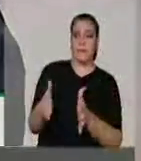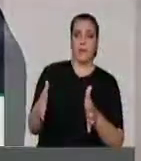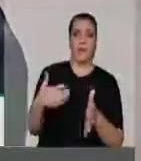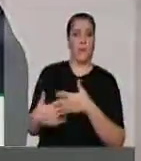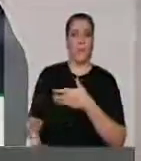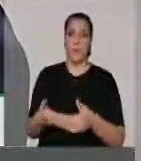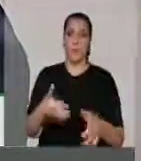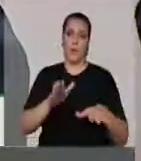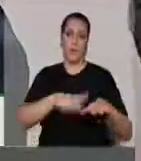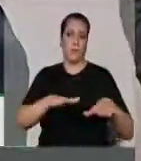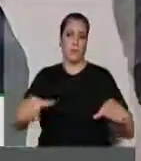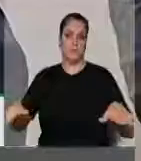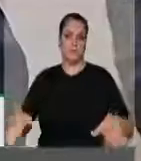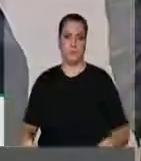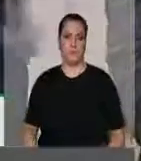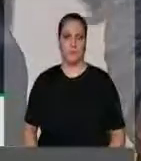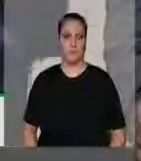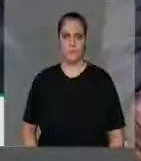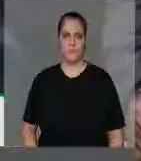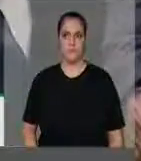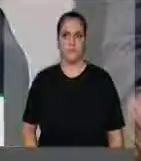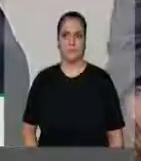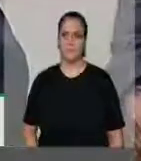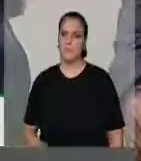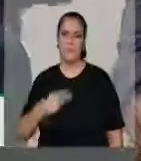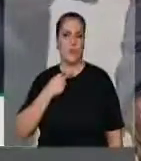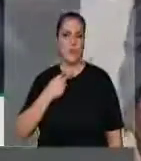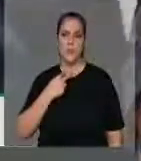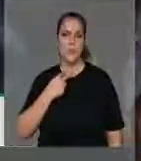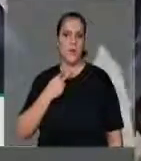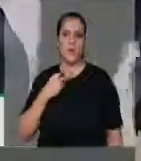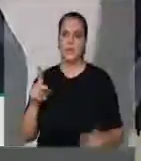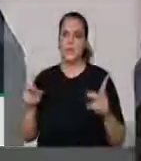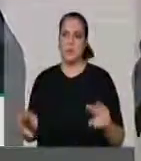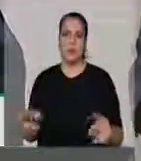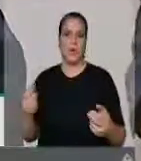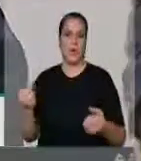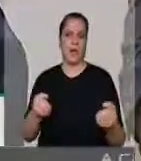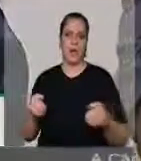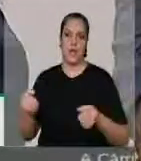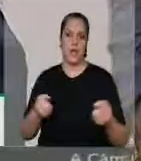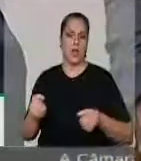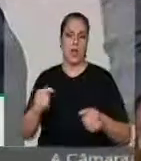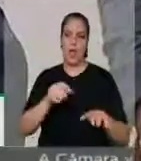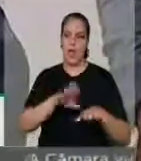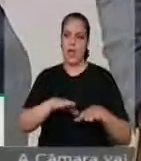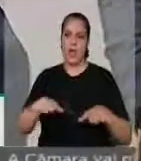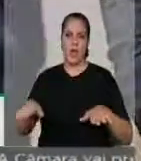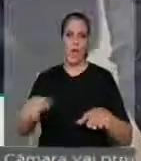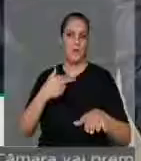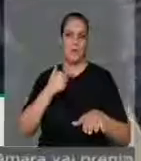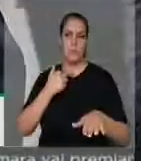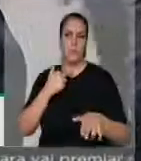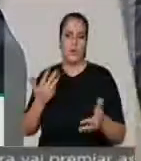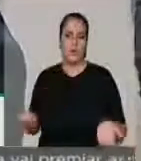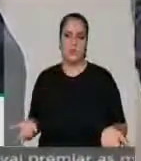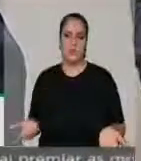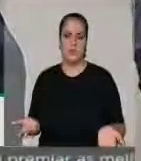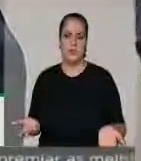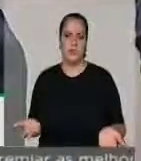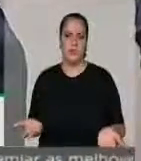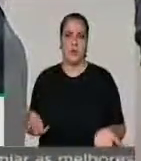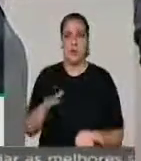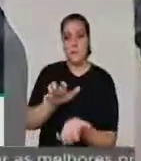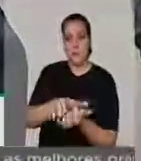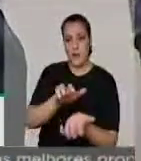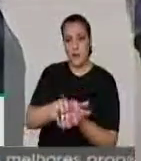estacionamento. Obviamente, não podem cobrar um preço igual ao automóvel. E em Pernambuco, em Recife, a moda é